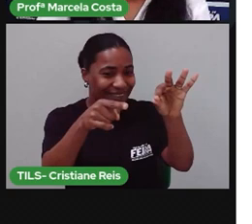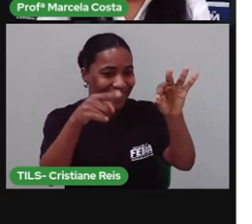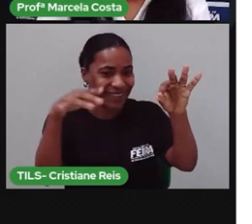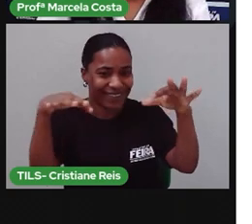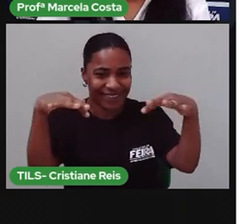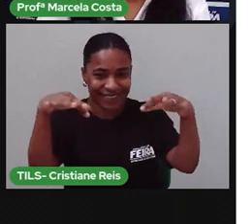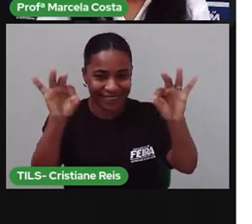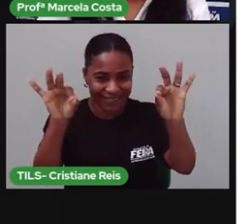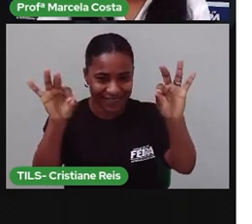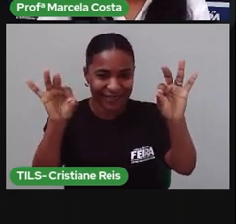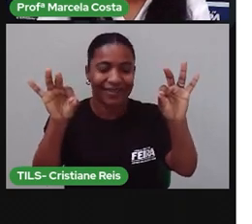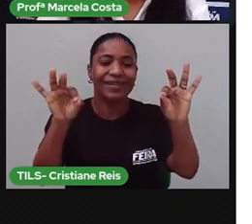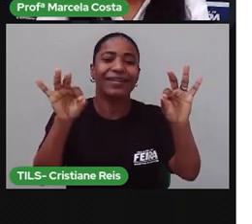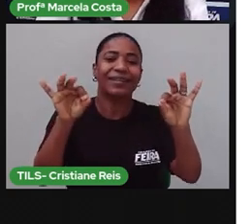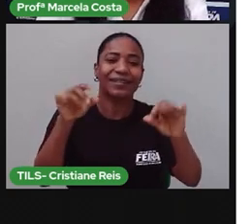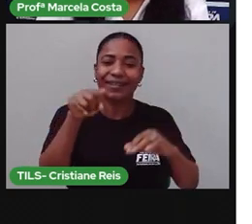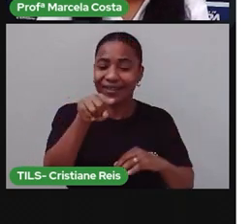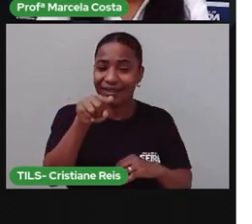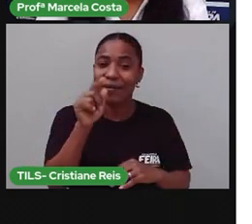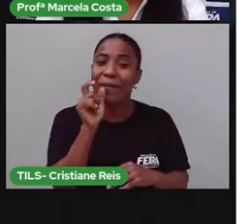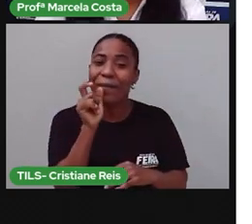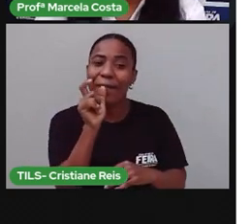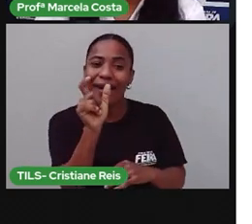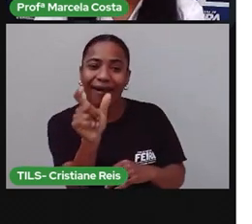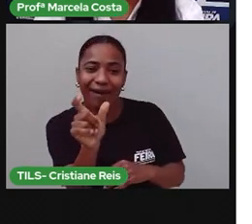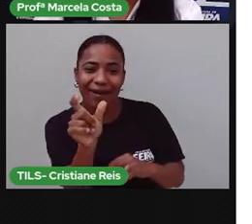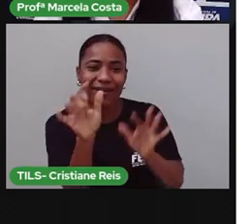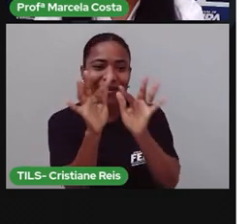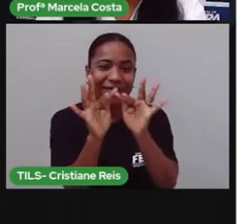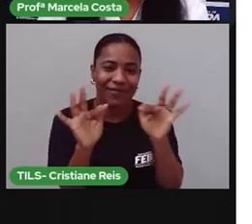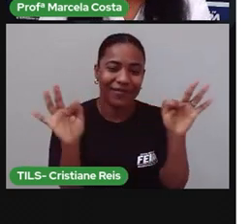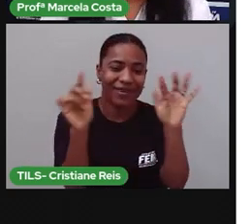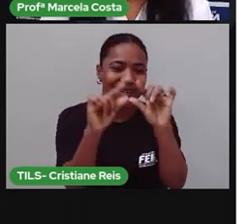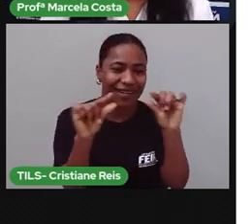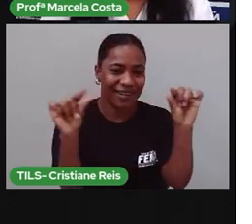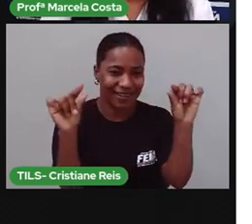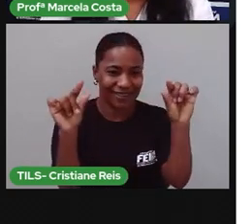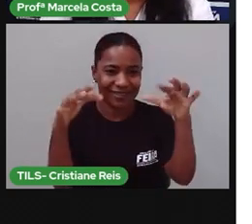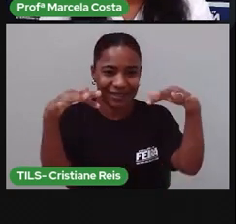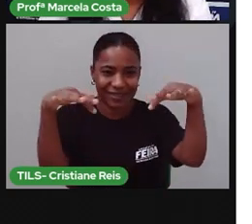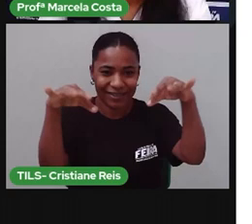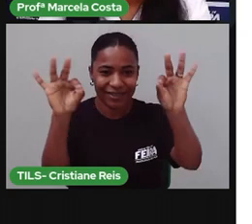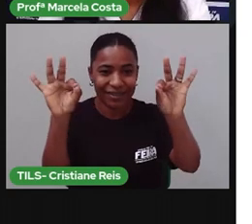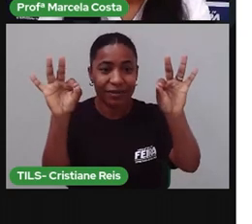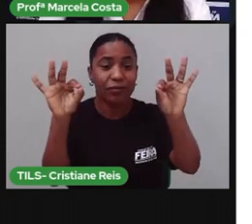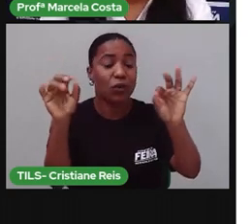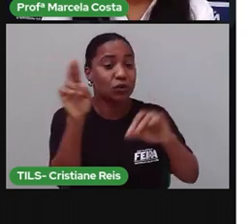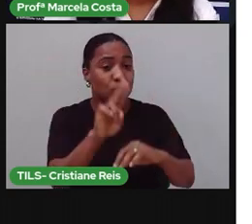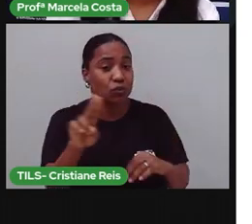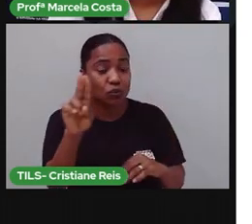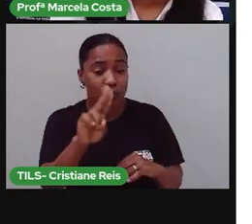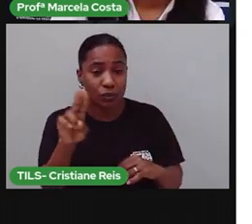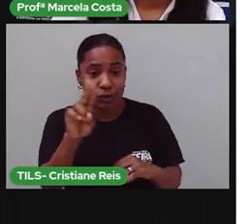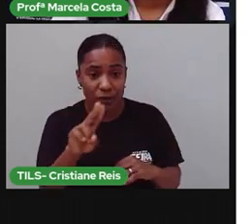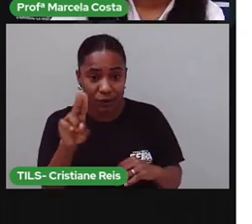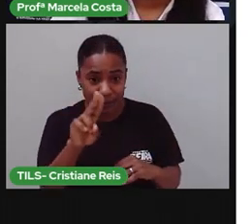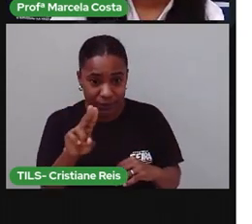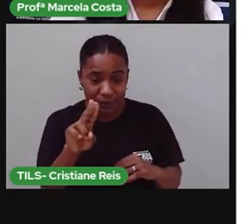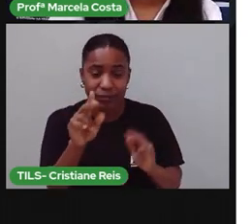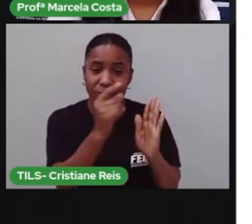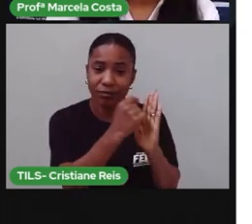que a gente usa algumas palavras, algumas frases curtas. A gente pode utilizar tanto de maneira